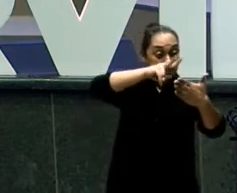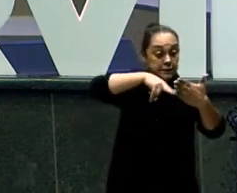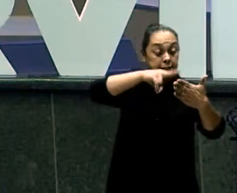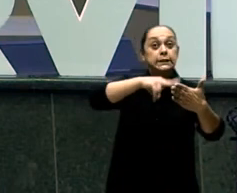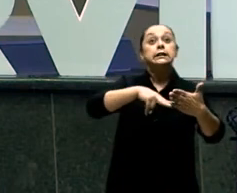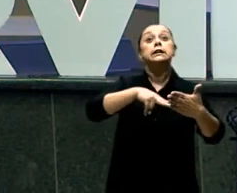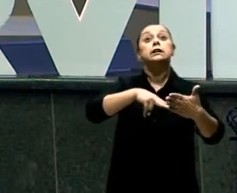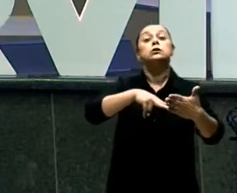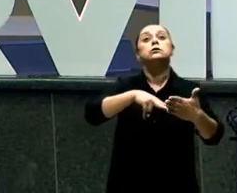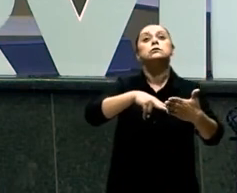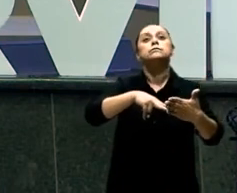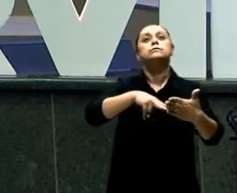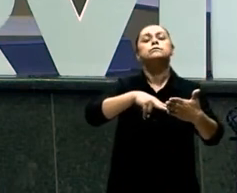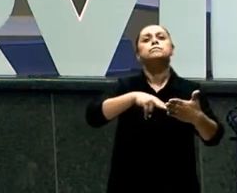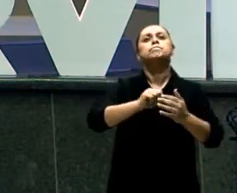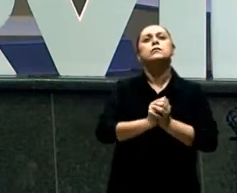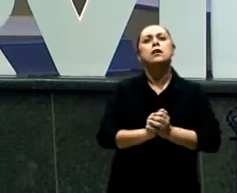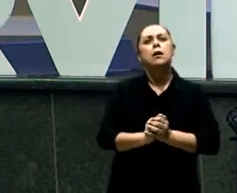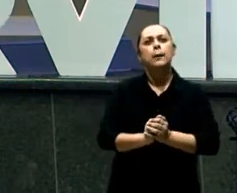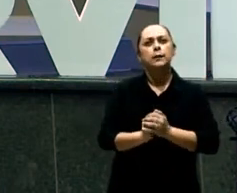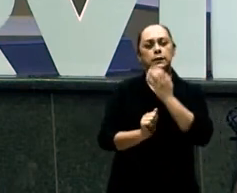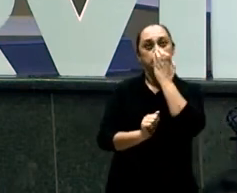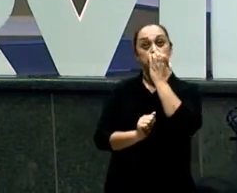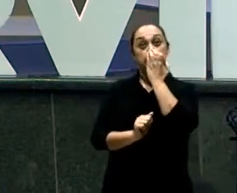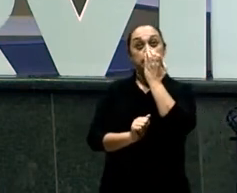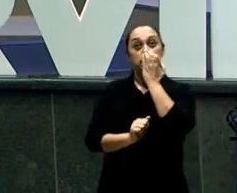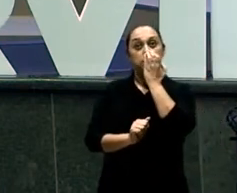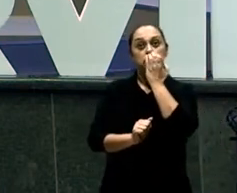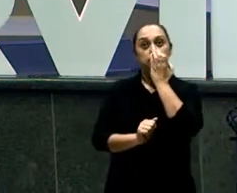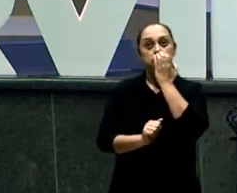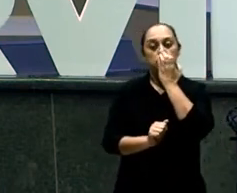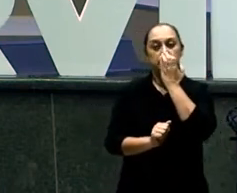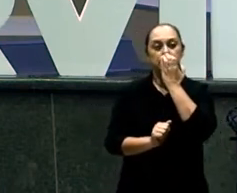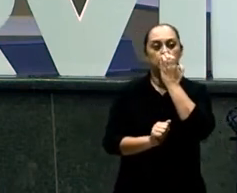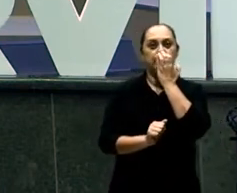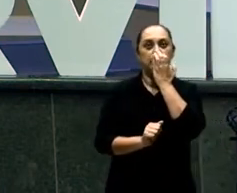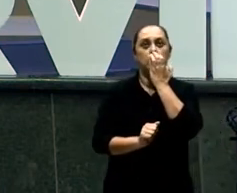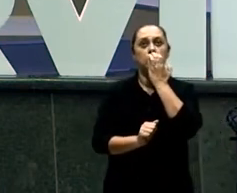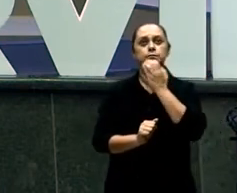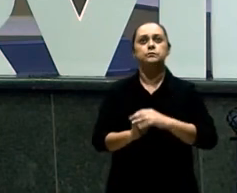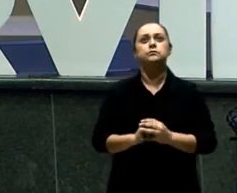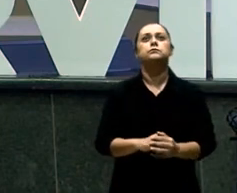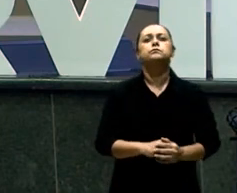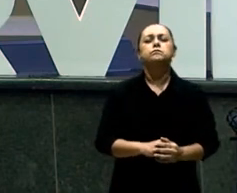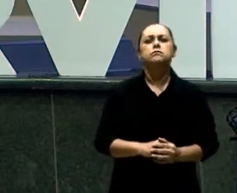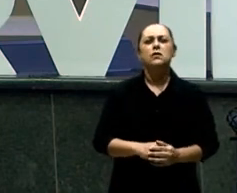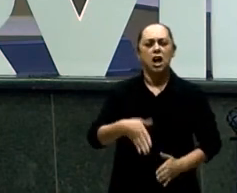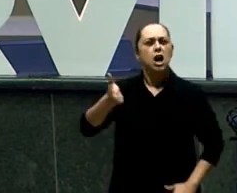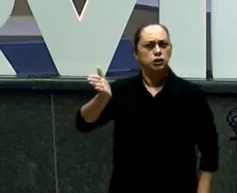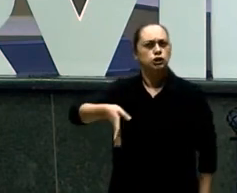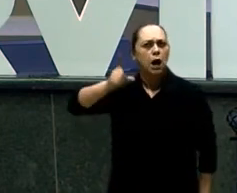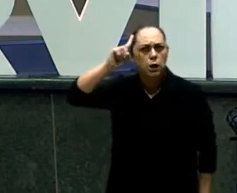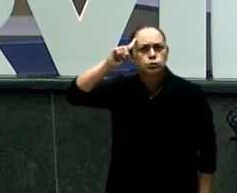E o versículo 24 O texto diz assim E cumprindo-se os seus dias para